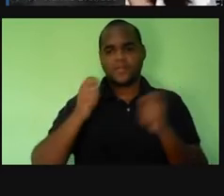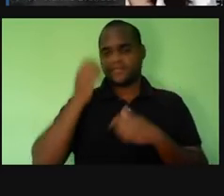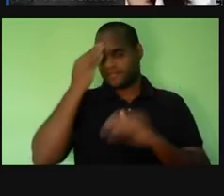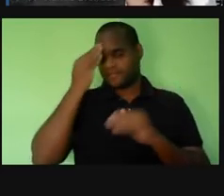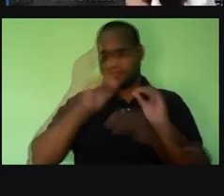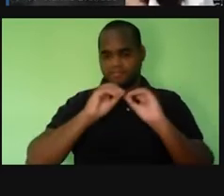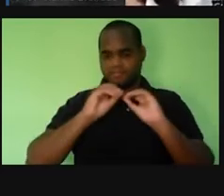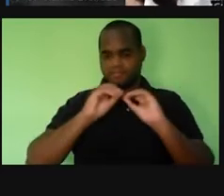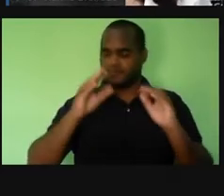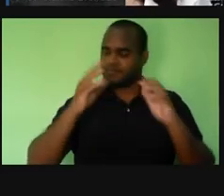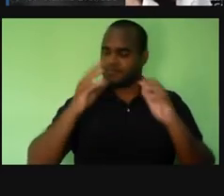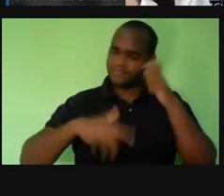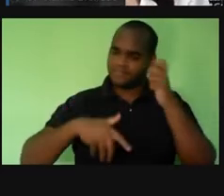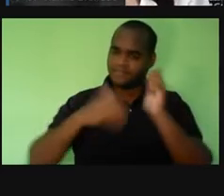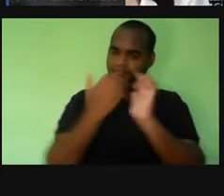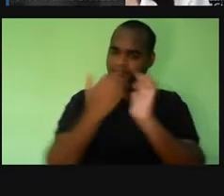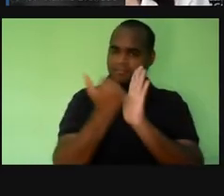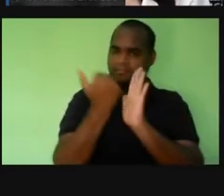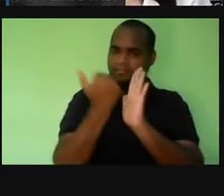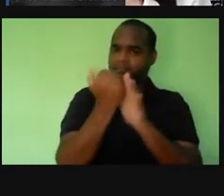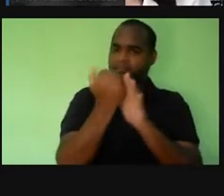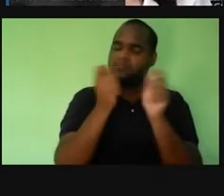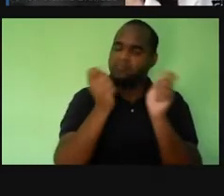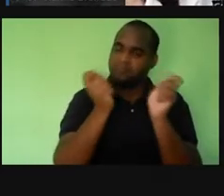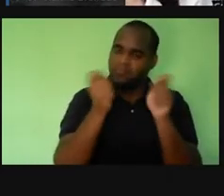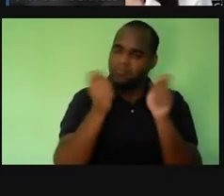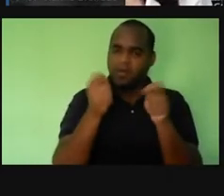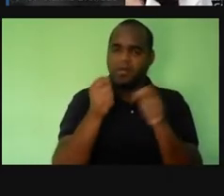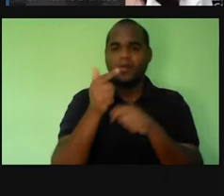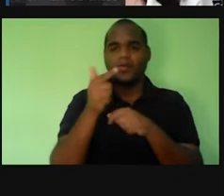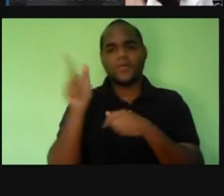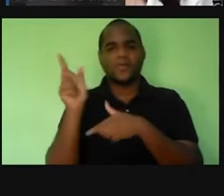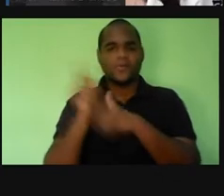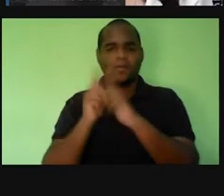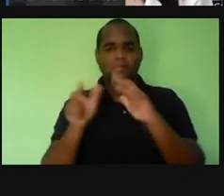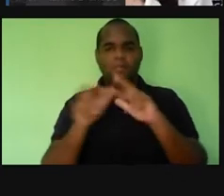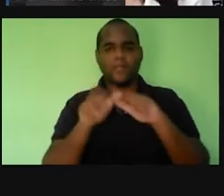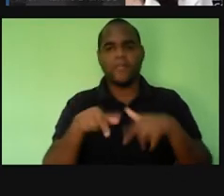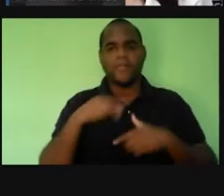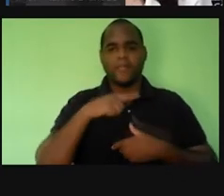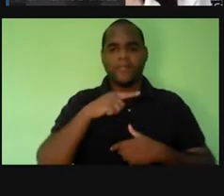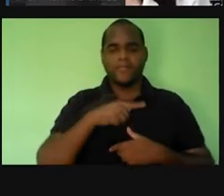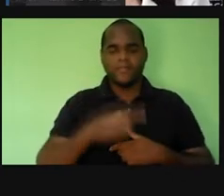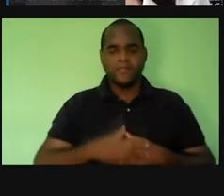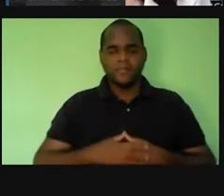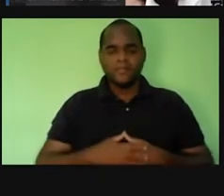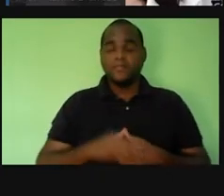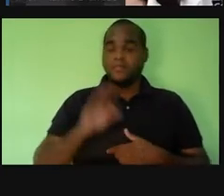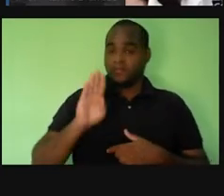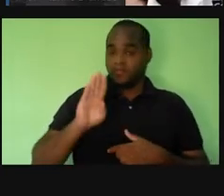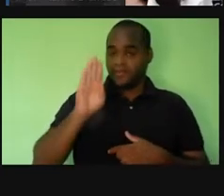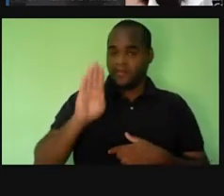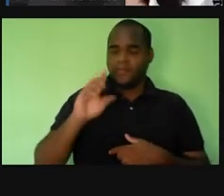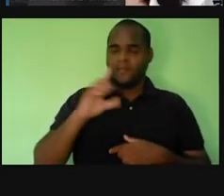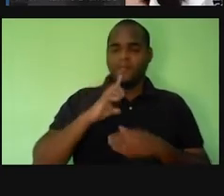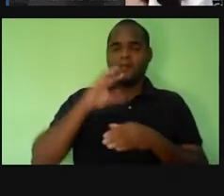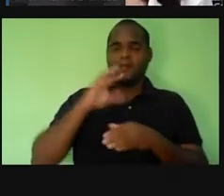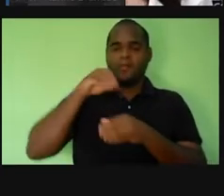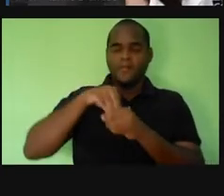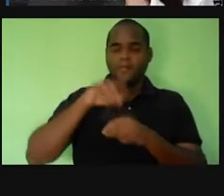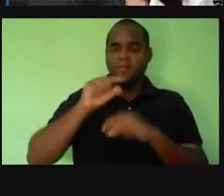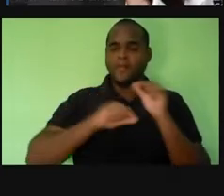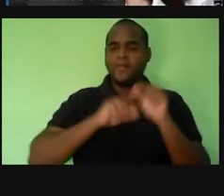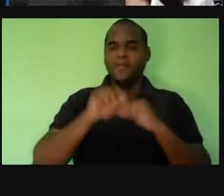mais, estudar um pouco mais. A gente pode ver outras simulações aqui. Então, por exemplo, a gente pode ver simulações de biologia. E o que que tem de